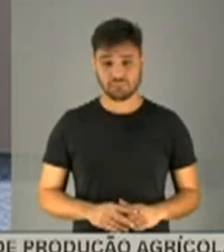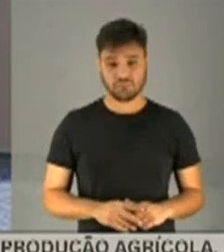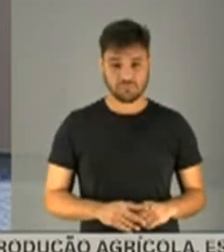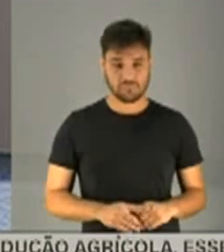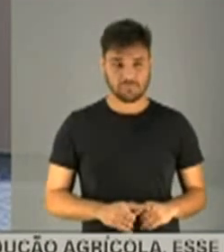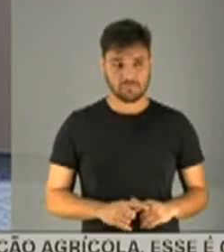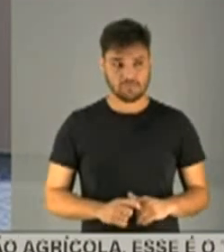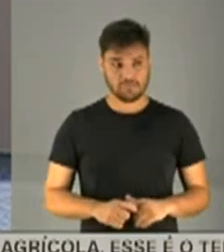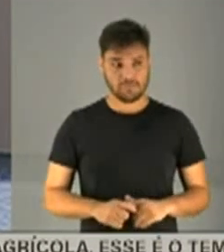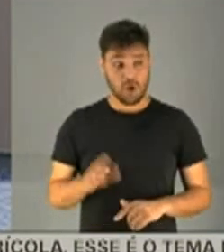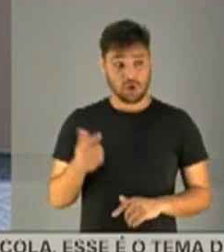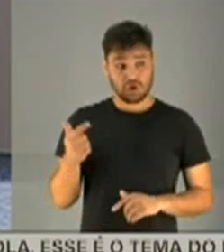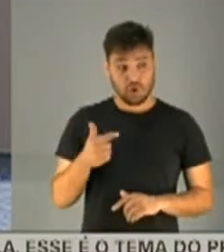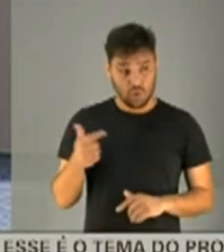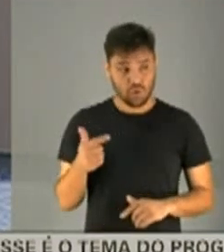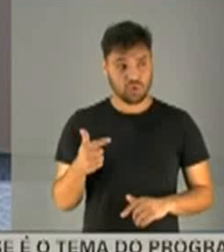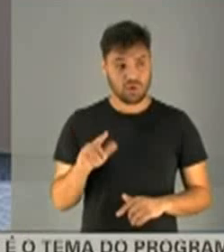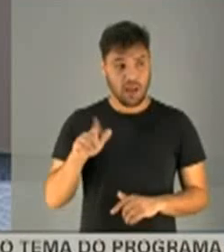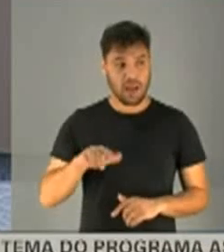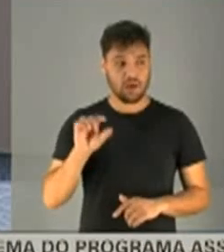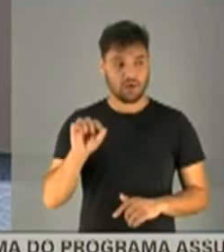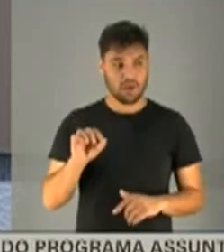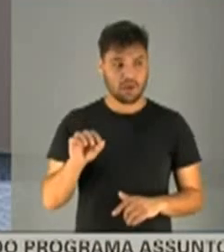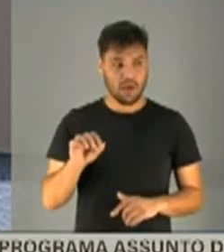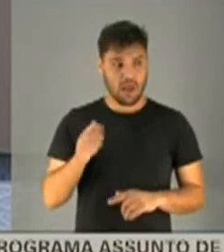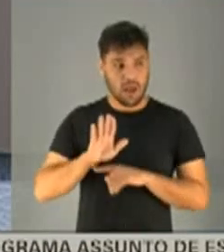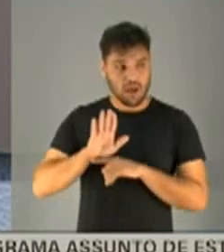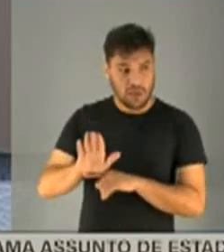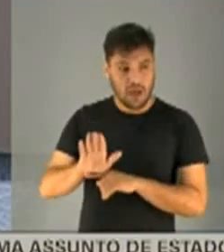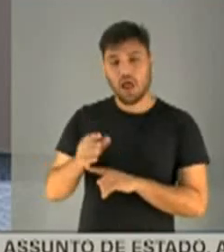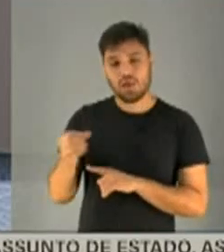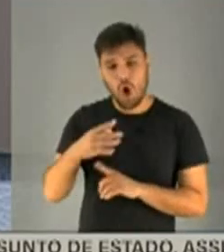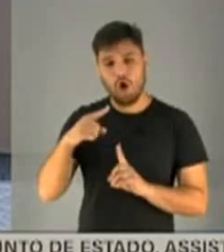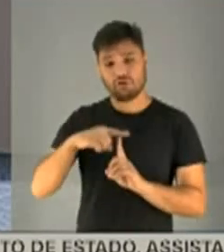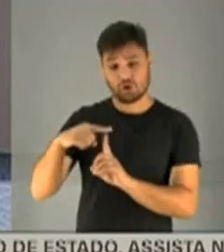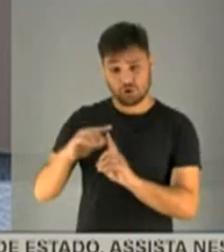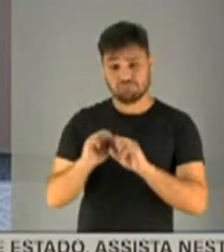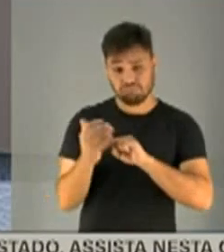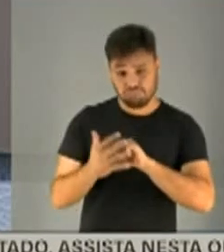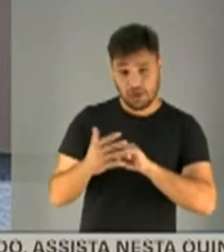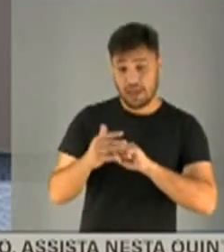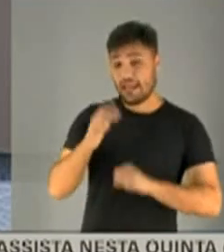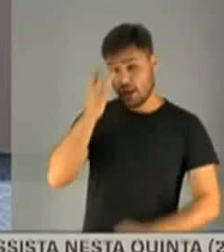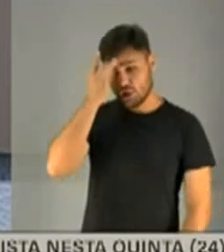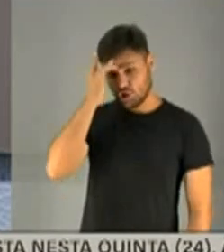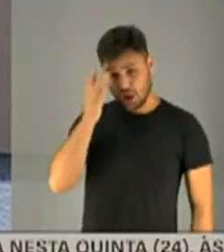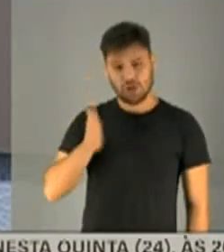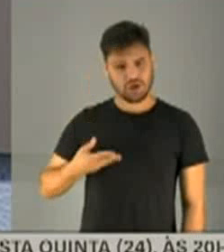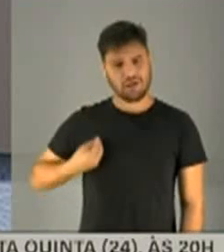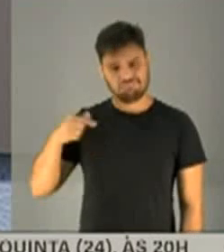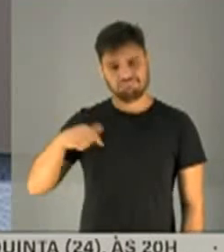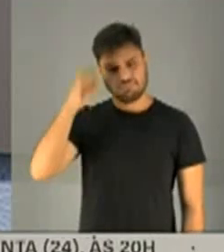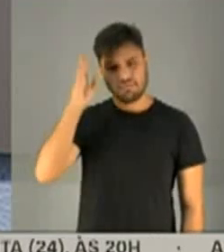o segundo fator é a contribuição das novas variantes. Tanto a variante indiana, que infelizmente já está